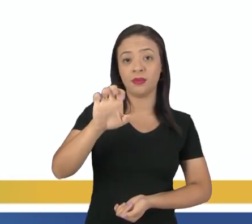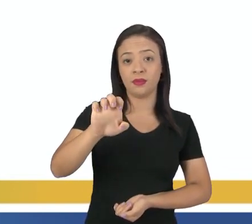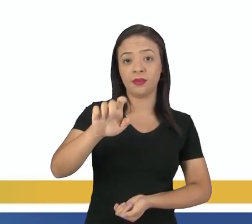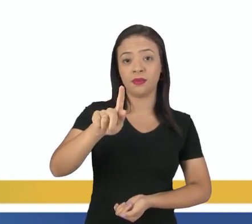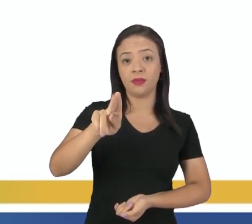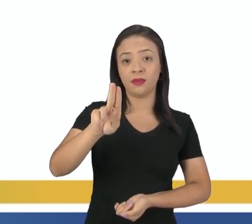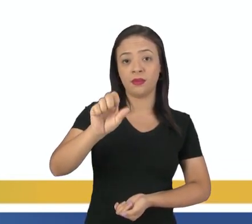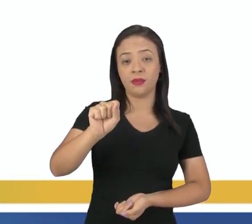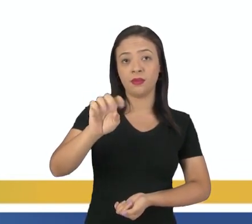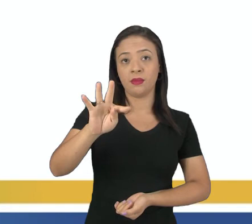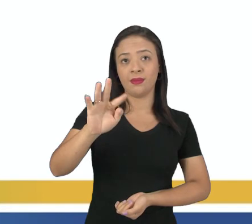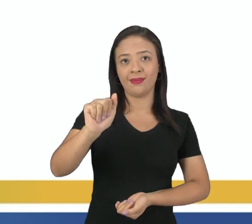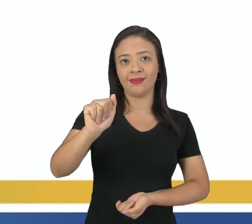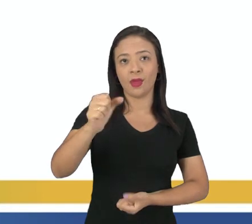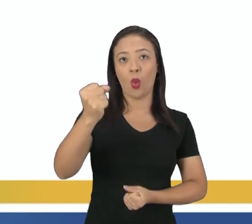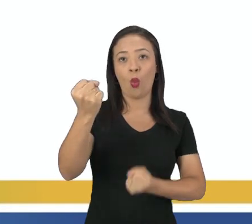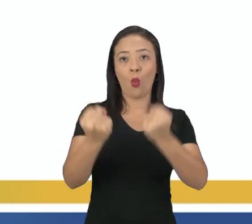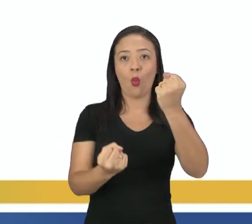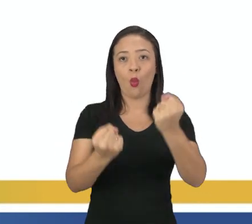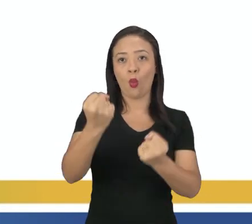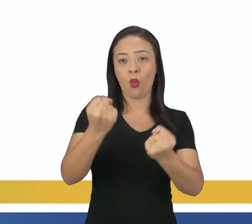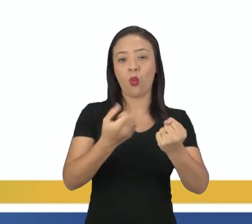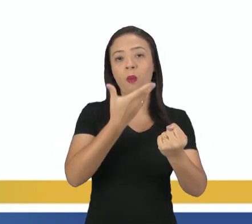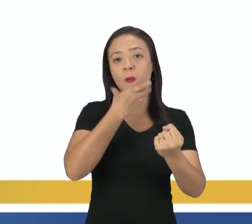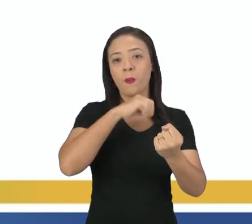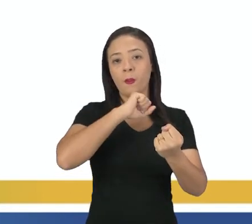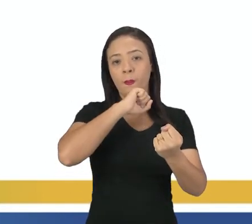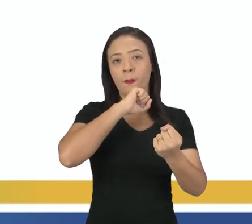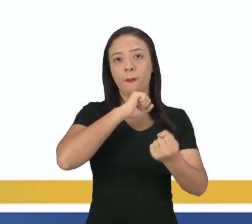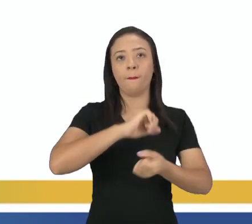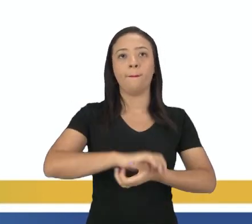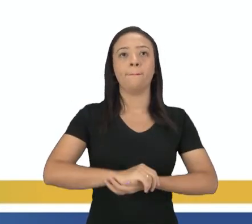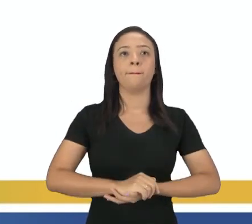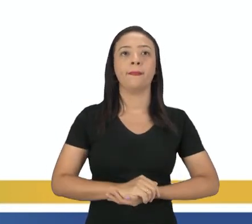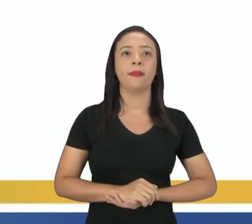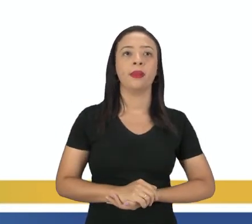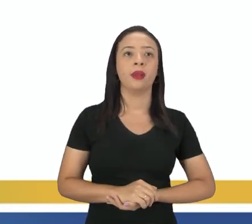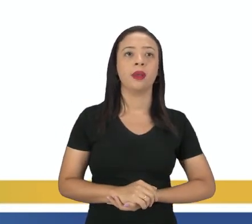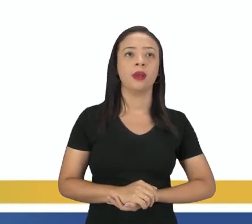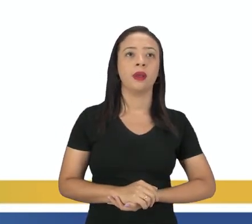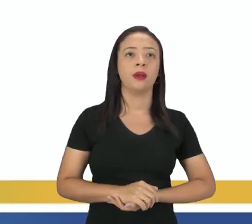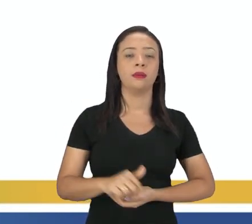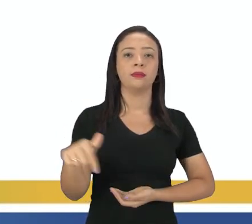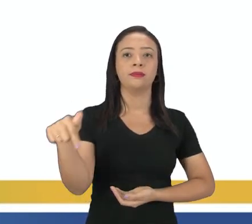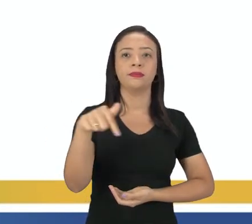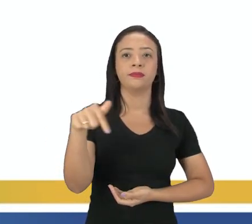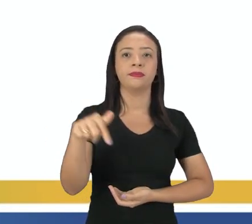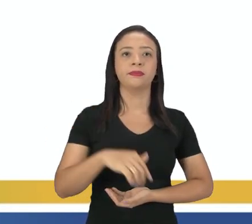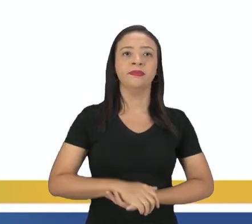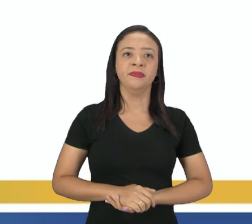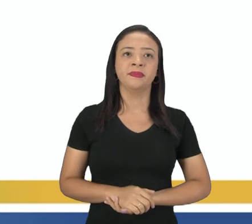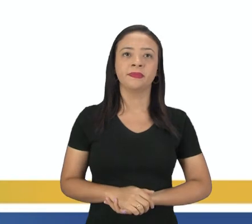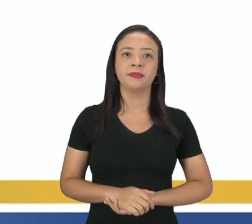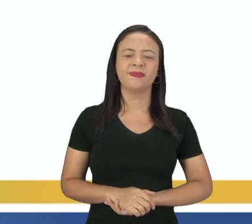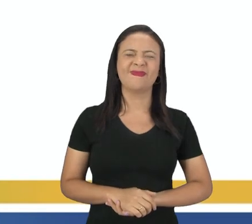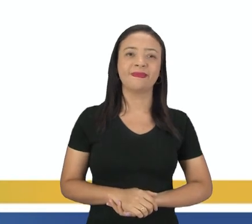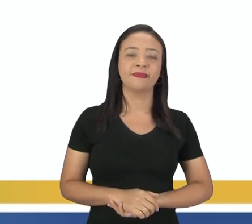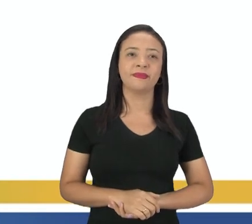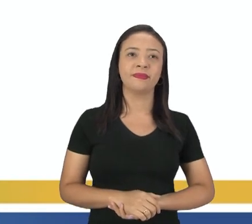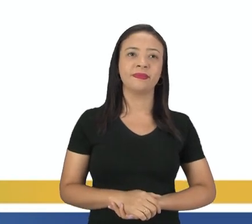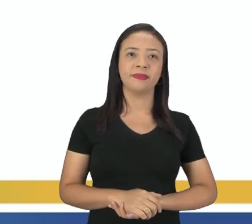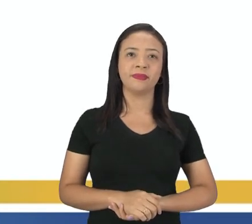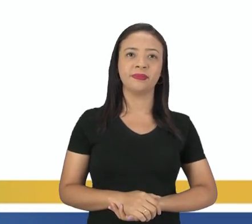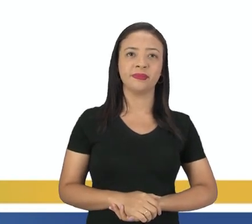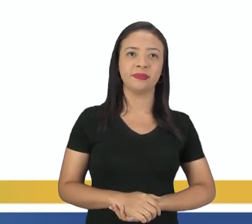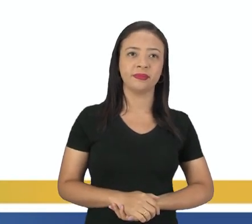gusta. O carro do seu pai, né? Ah, ele gosta do carro do seu pai. 7. A quien